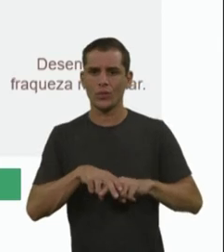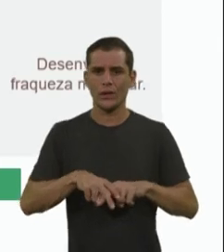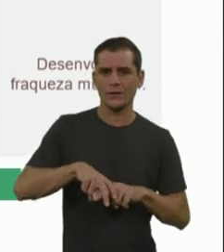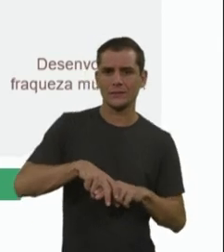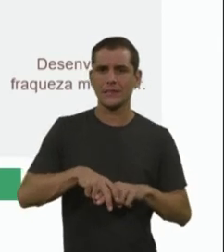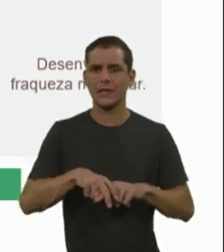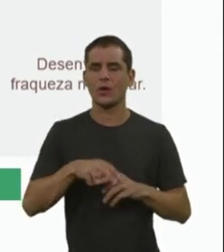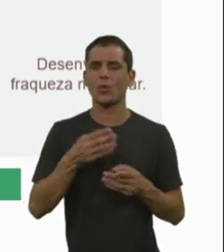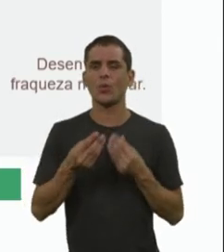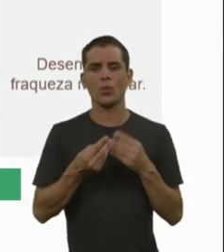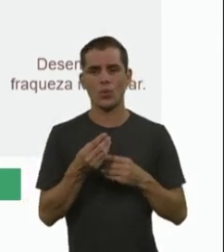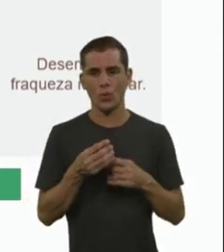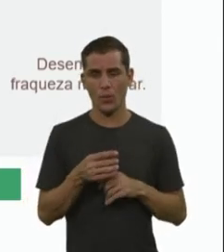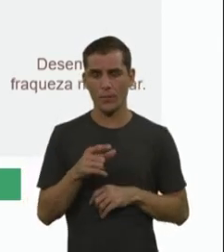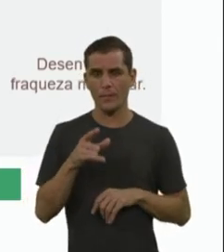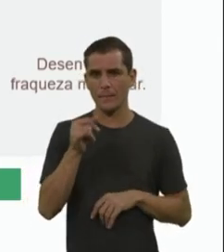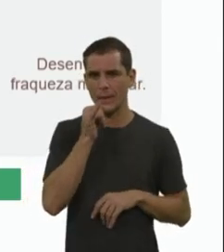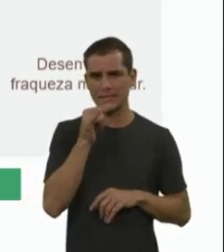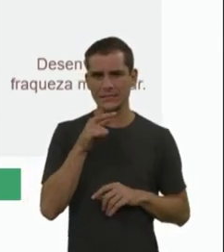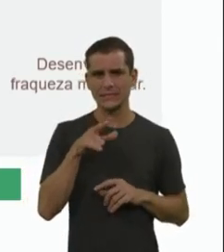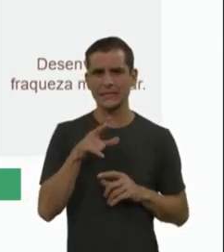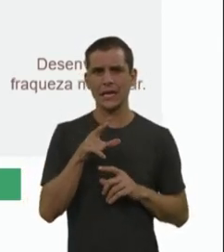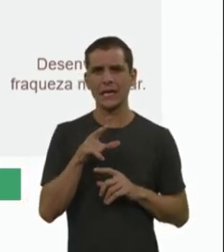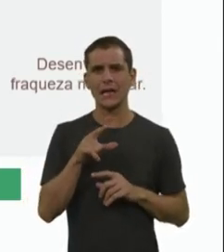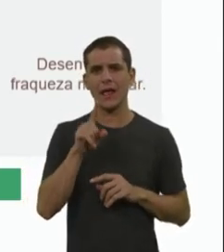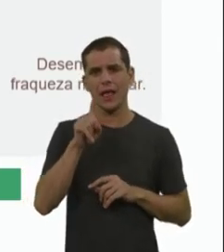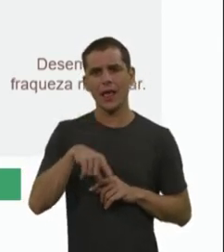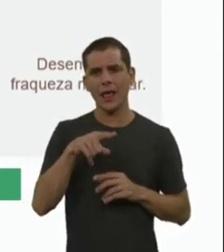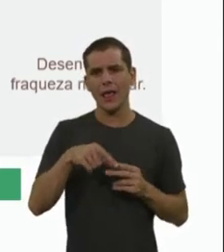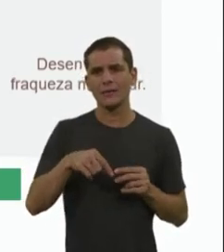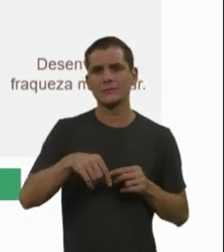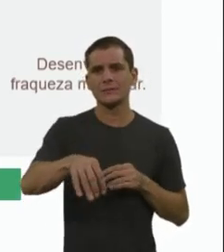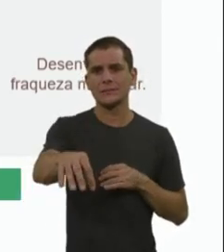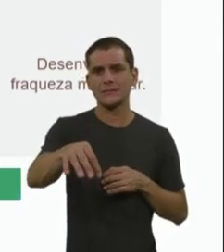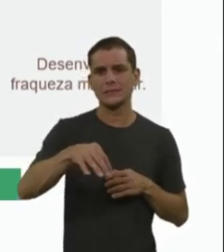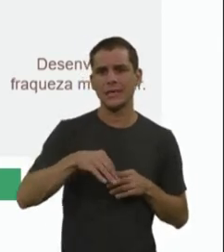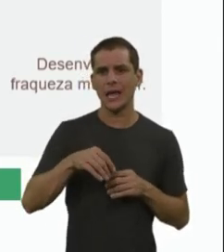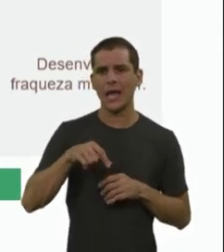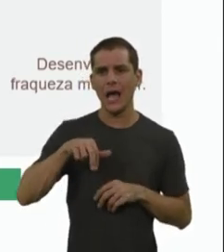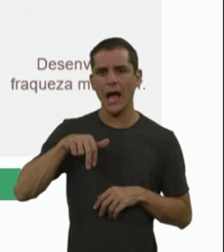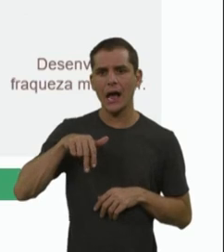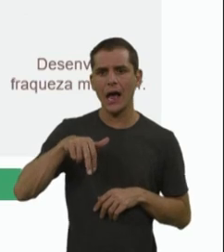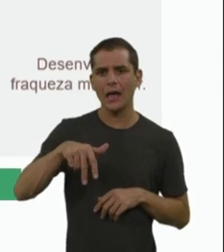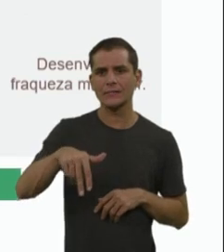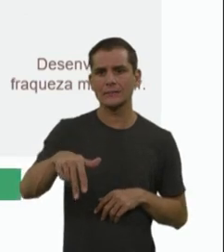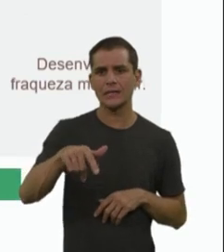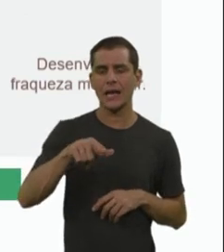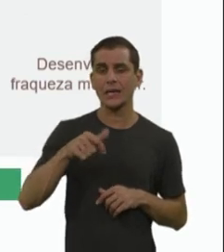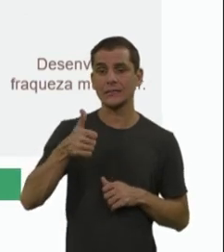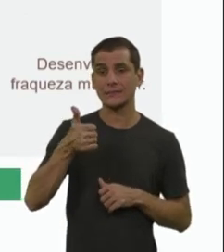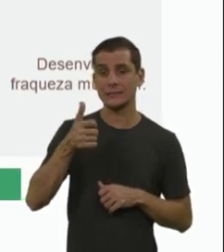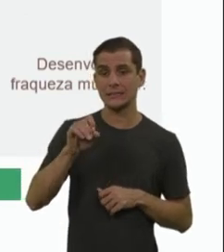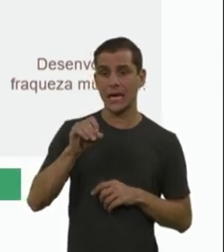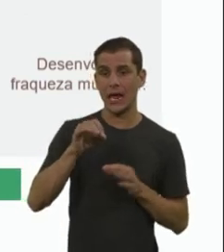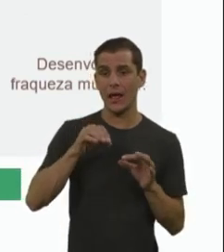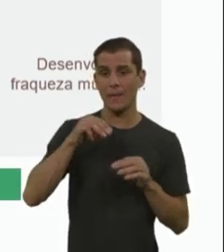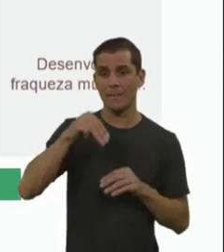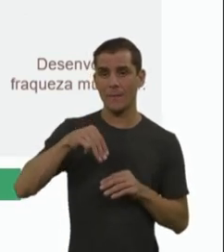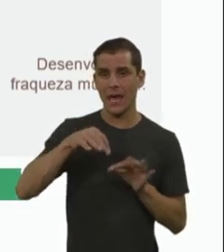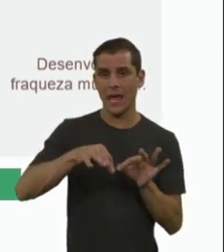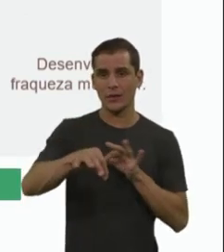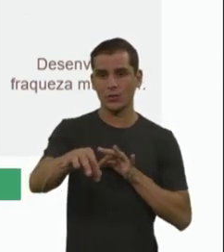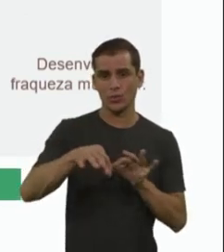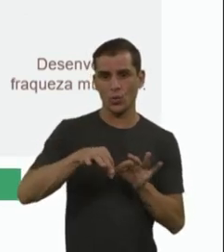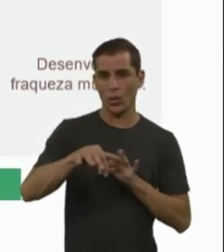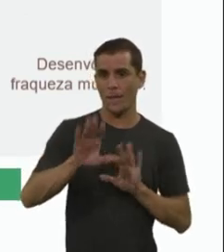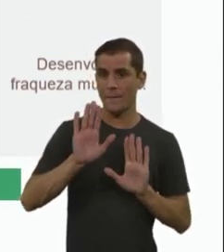definição de deambular sem apoio seria andar 10 metros sem ajuda, tá? E o tipo 3 são crianças que vão iniciar com sintomas